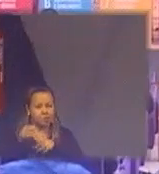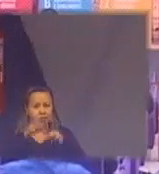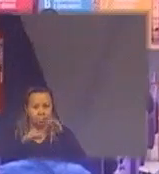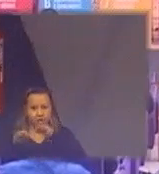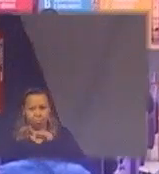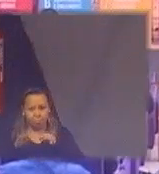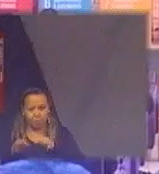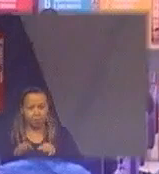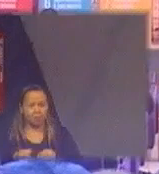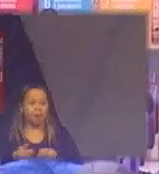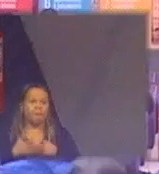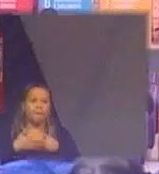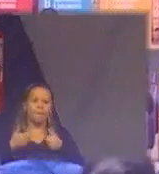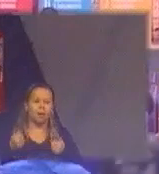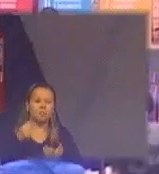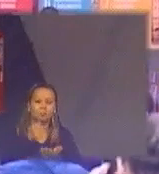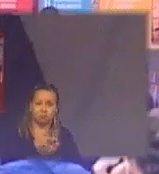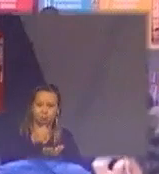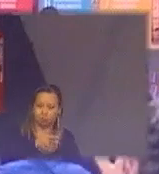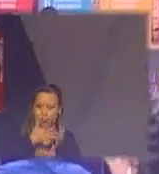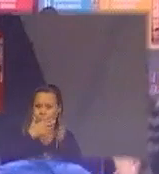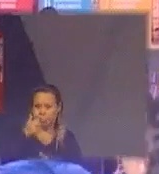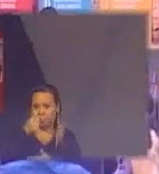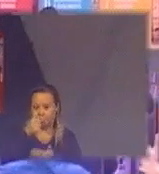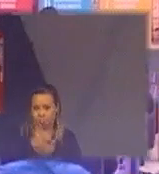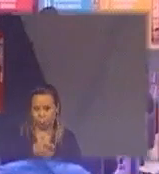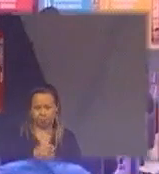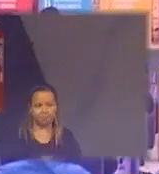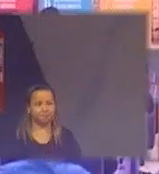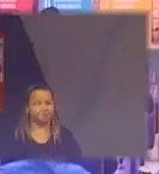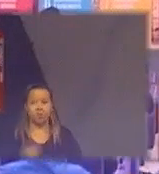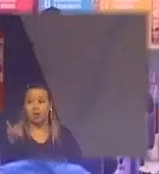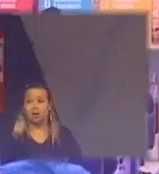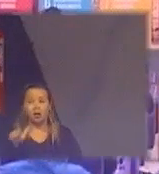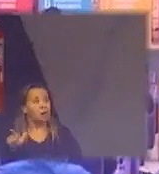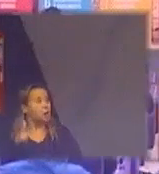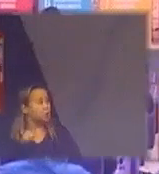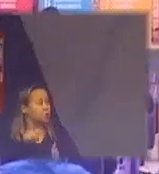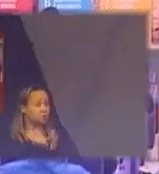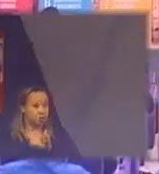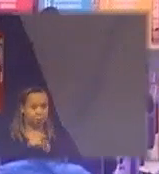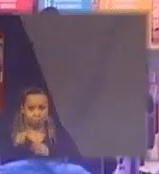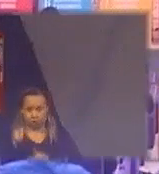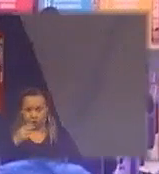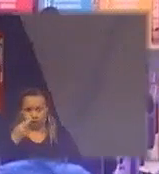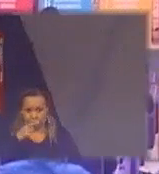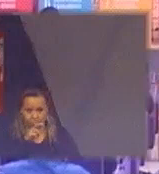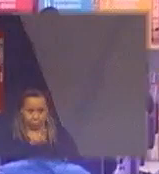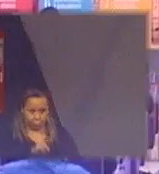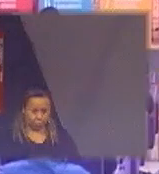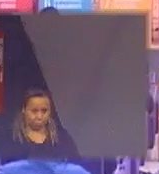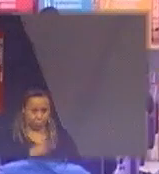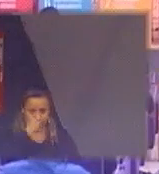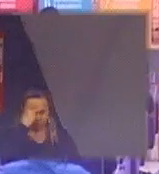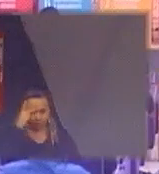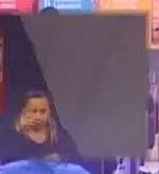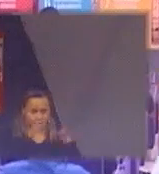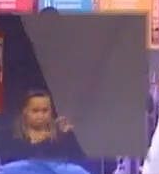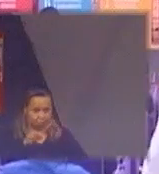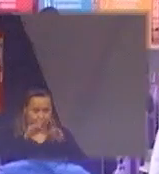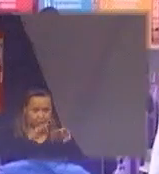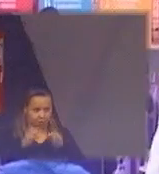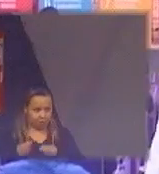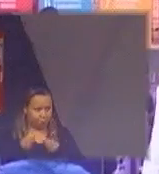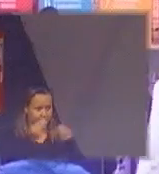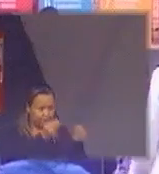e minha melhor ação então agradeço a todos as outras perguntas que não foram respondidas o pessoal da organização vai passar para os dois palestrantes para poderem